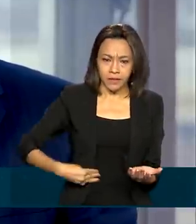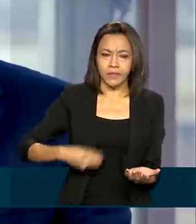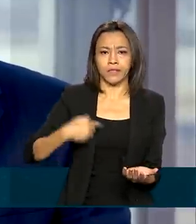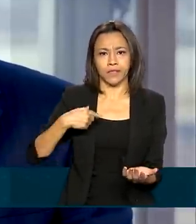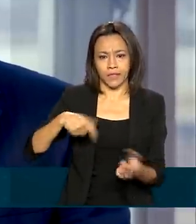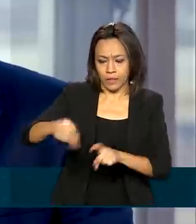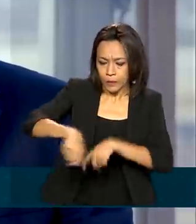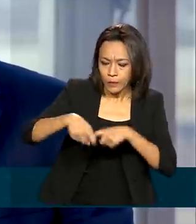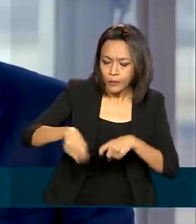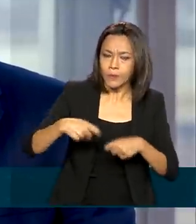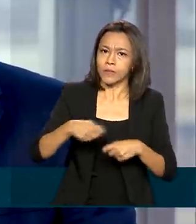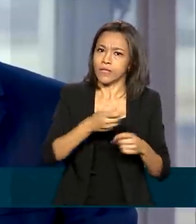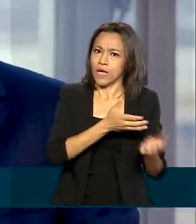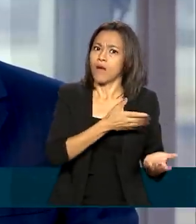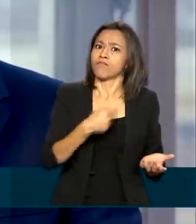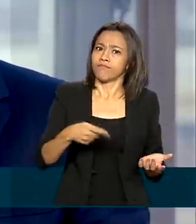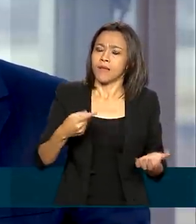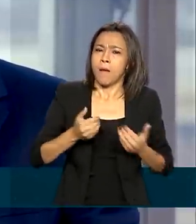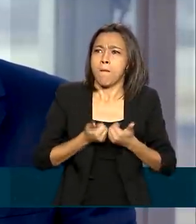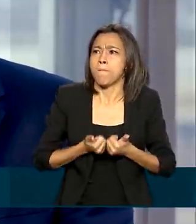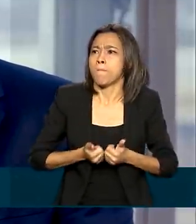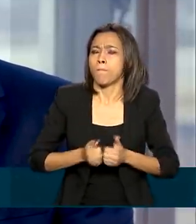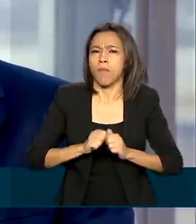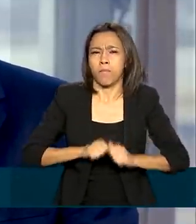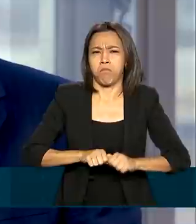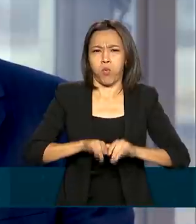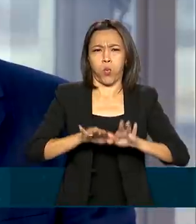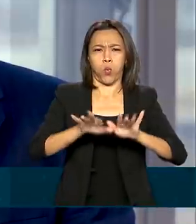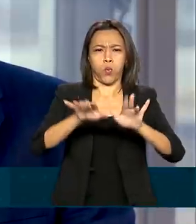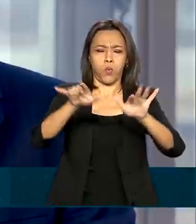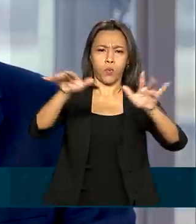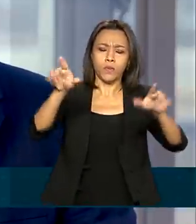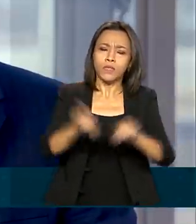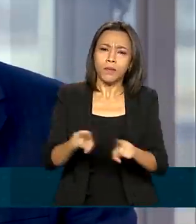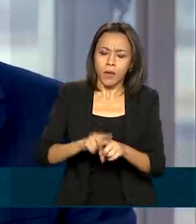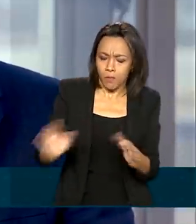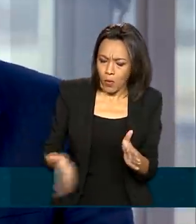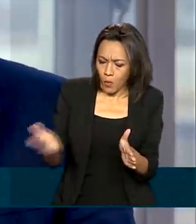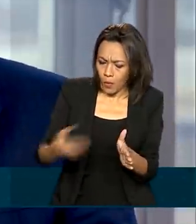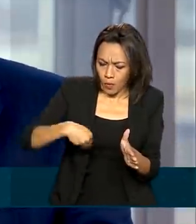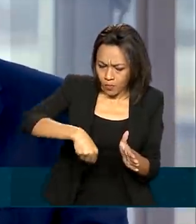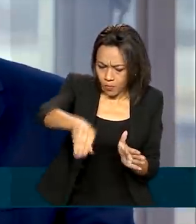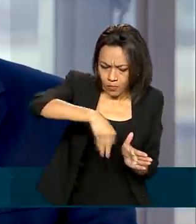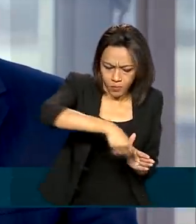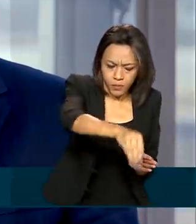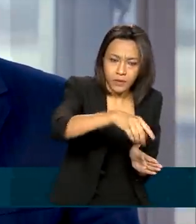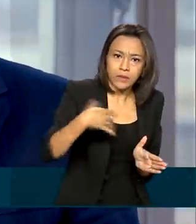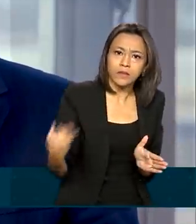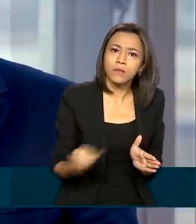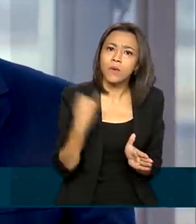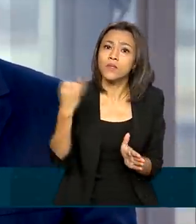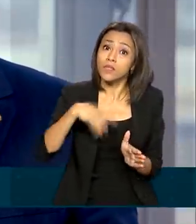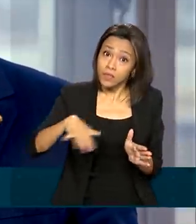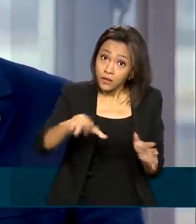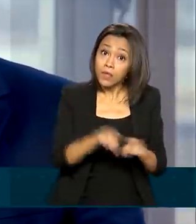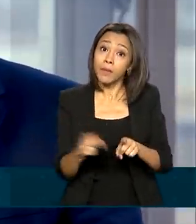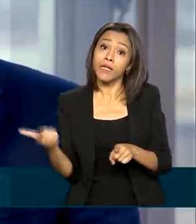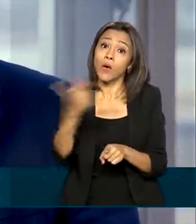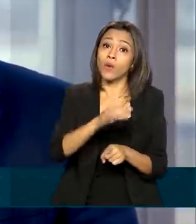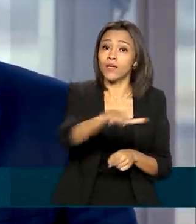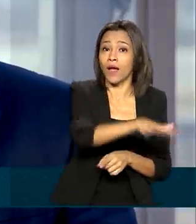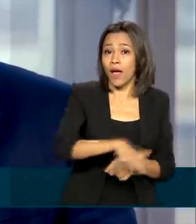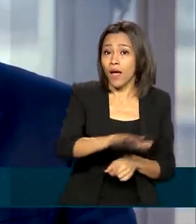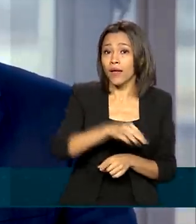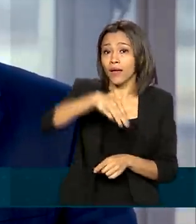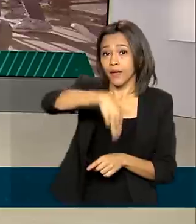aumento, essa expansão das nossas fronteiras agrícolas e o aumento da produtividade, sobretudo, e também do setor mineral, que também teve um bom